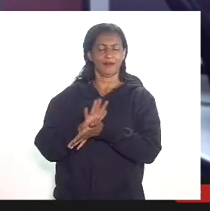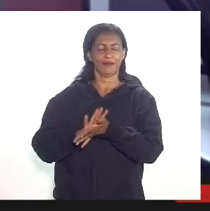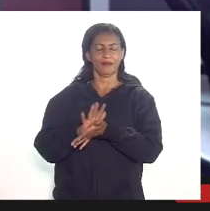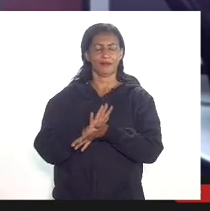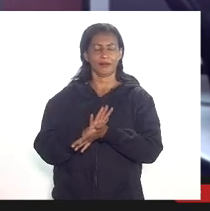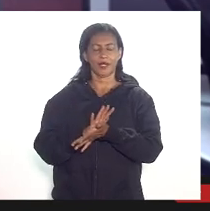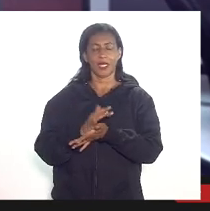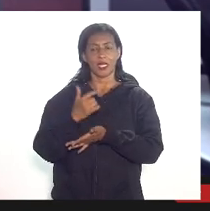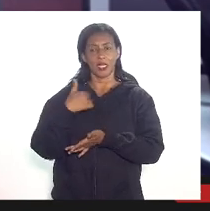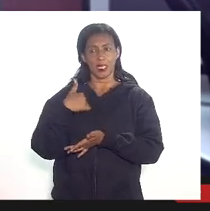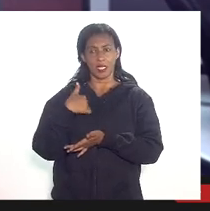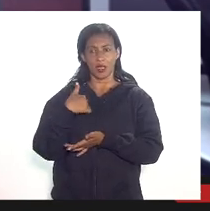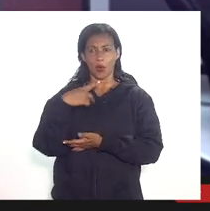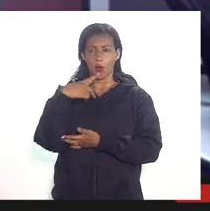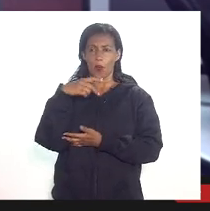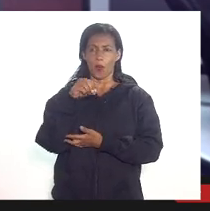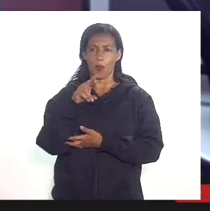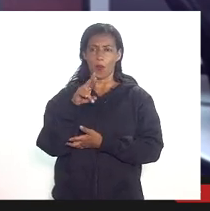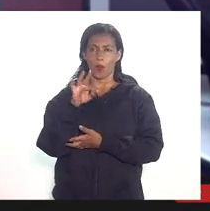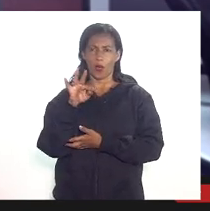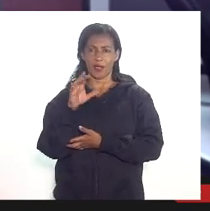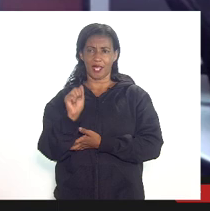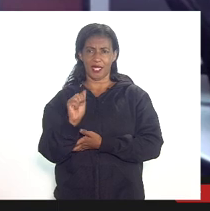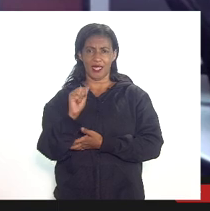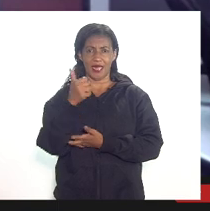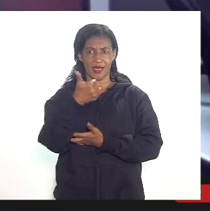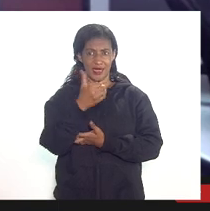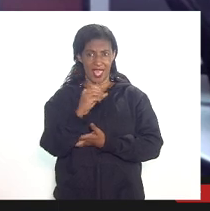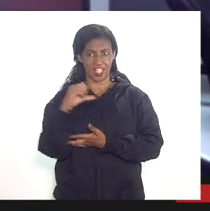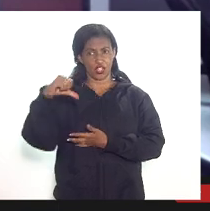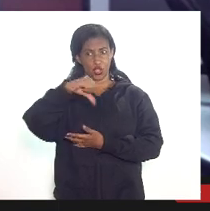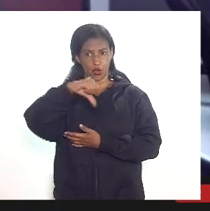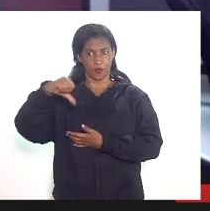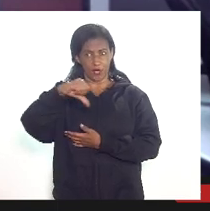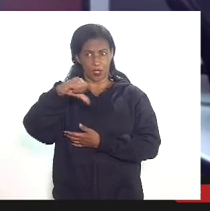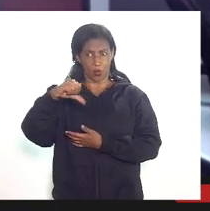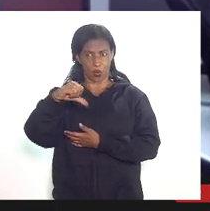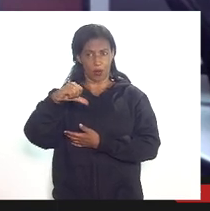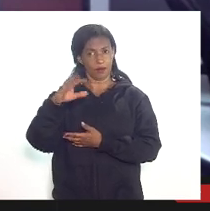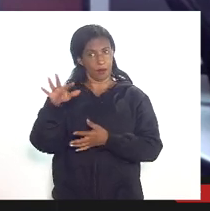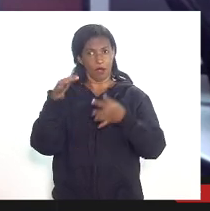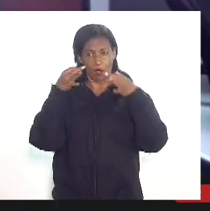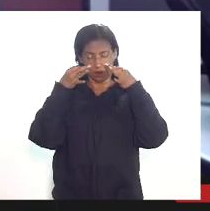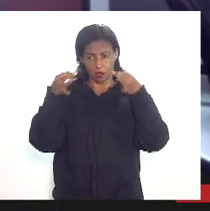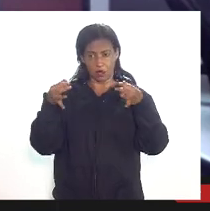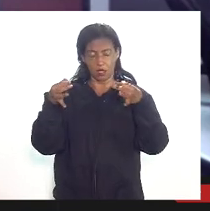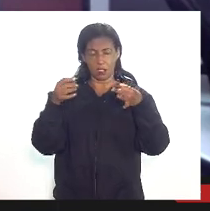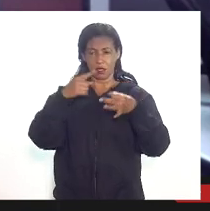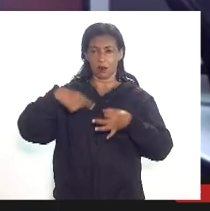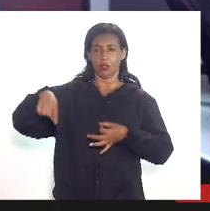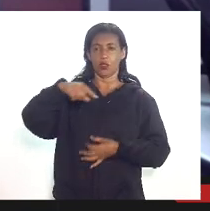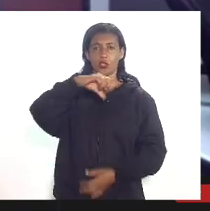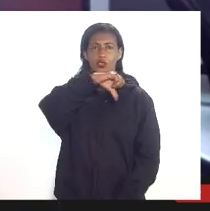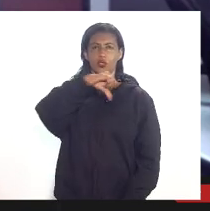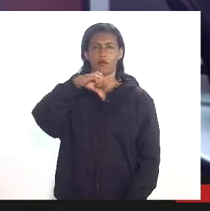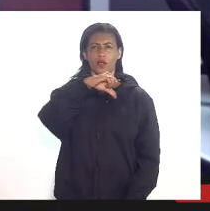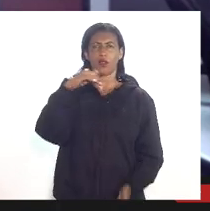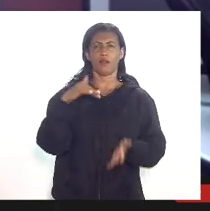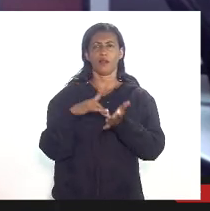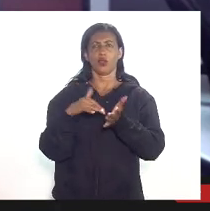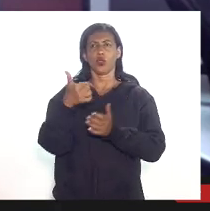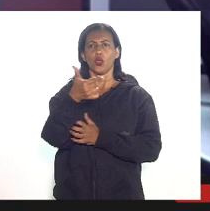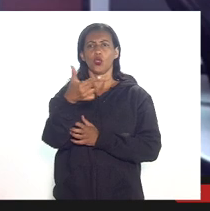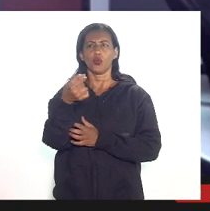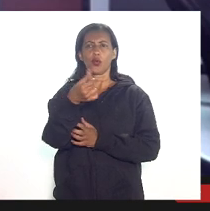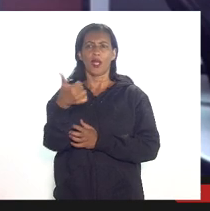a essa portaria ANP 10 de 99 que de 99 a 2014 em tese